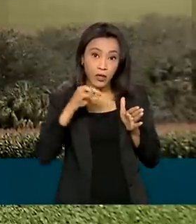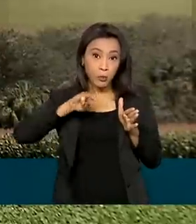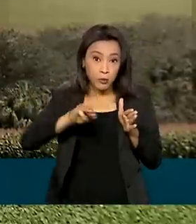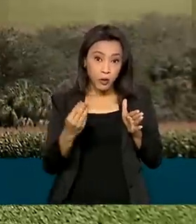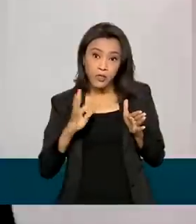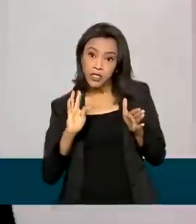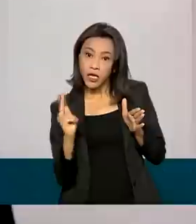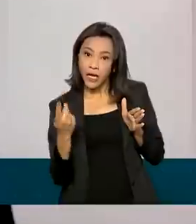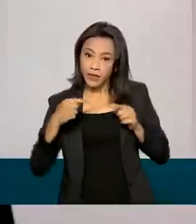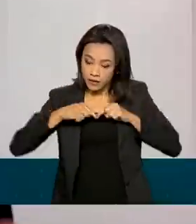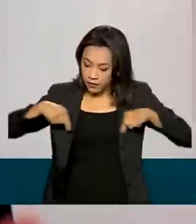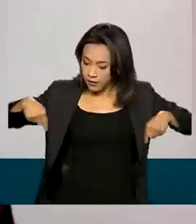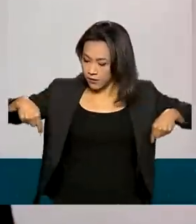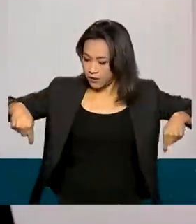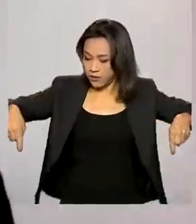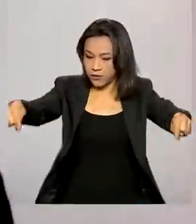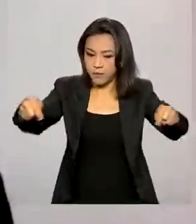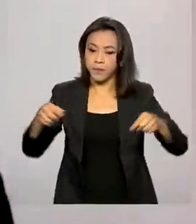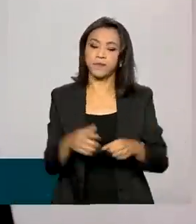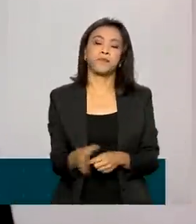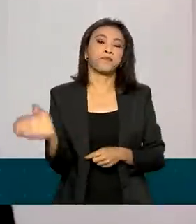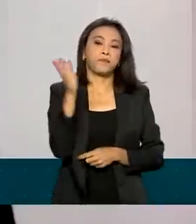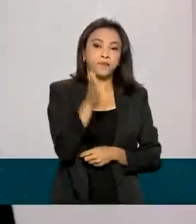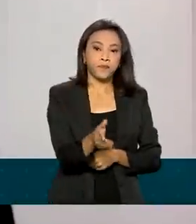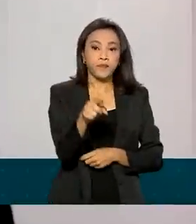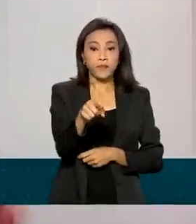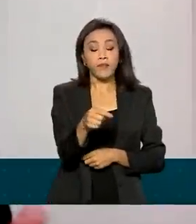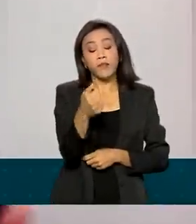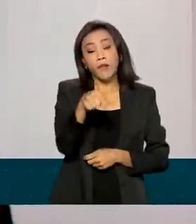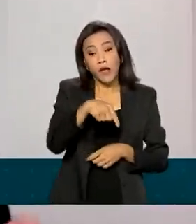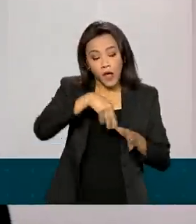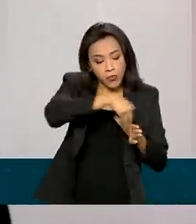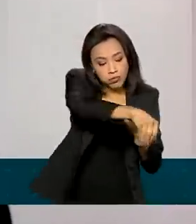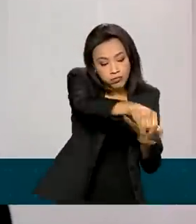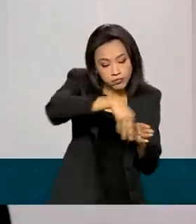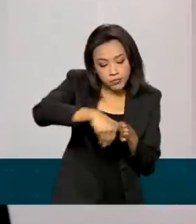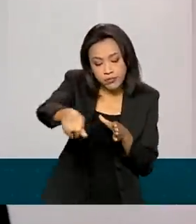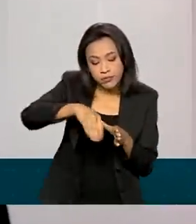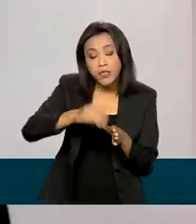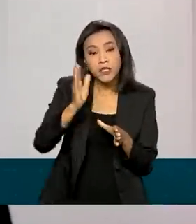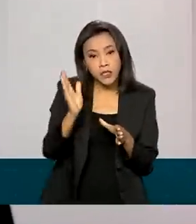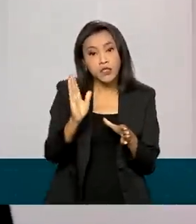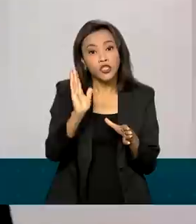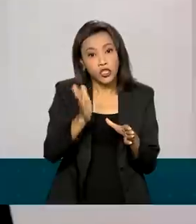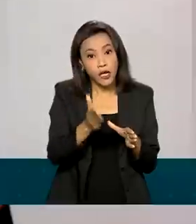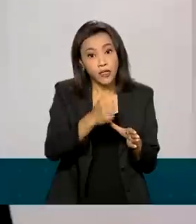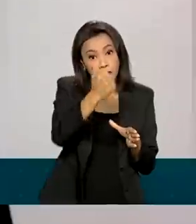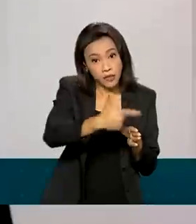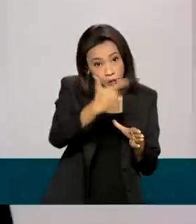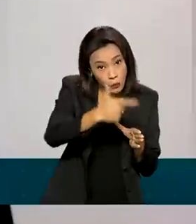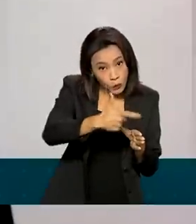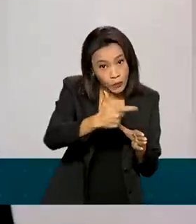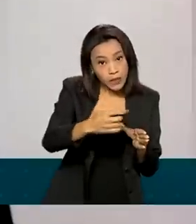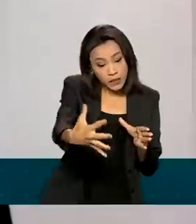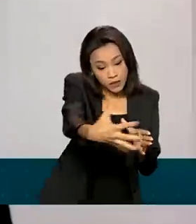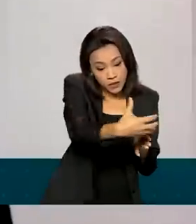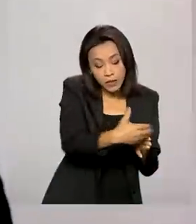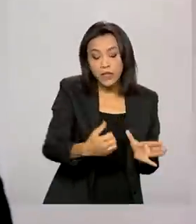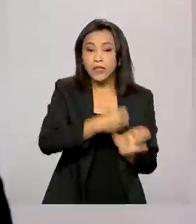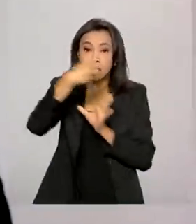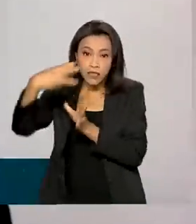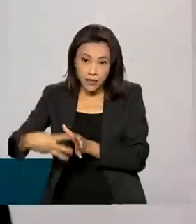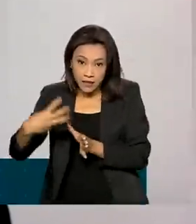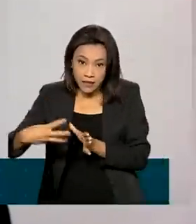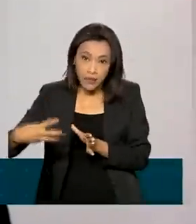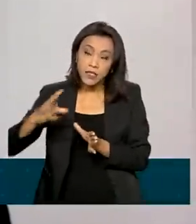de hectares. As culturas de segunda safra estão com colheitas bastante adiantadas e as de terceira safra e as culturas